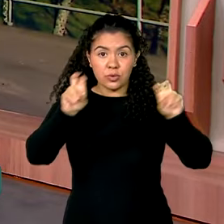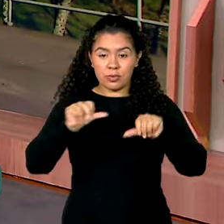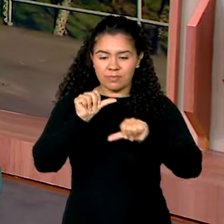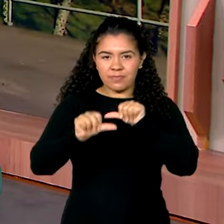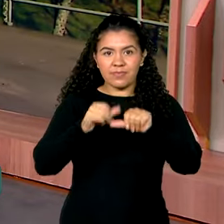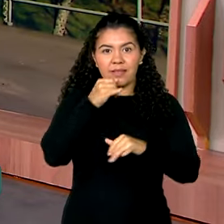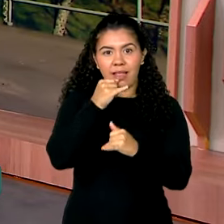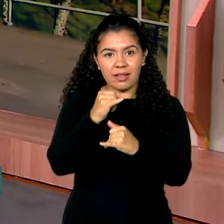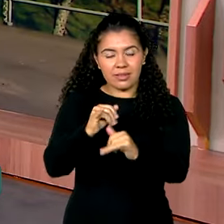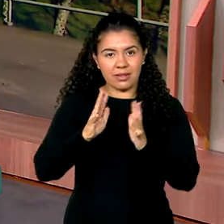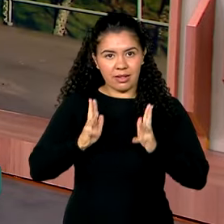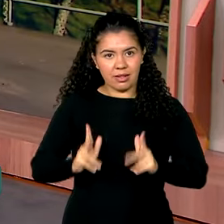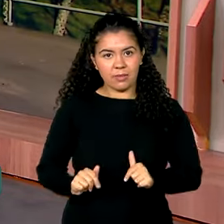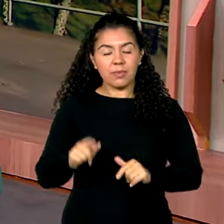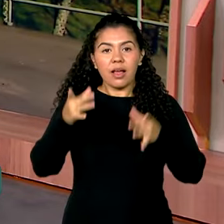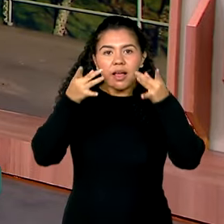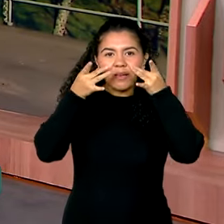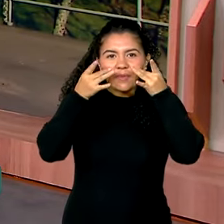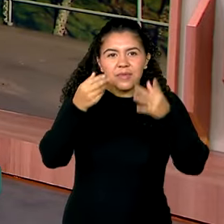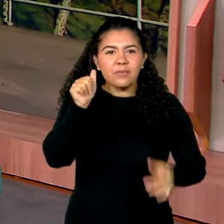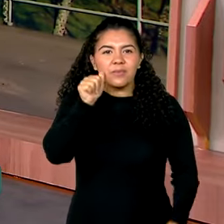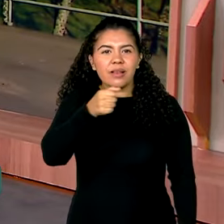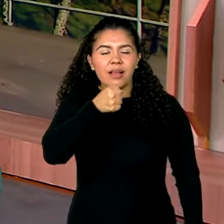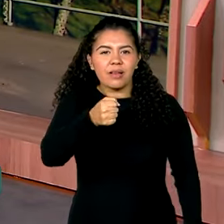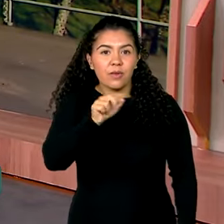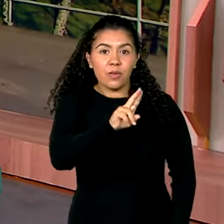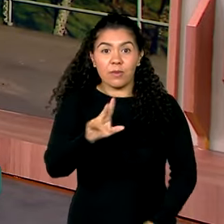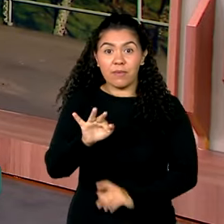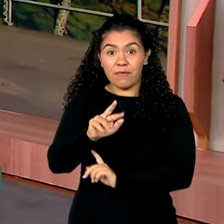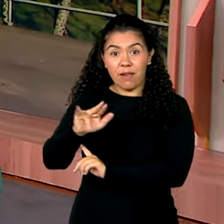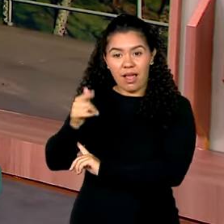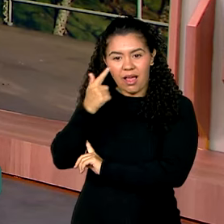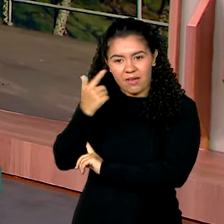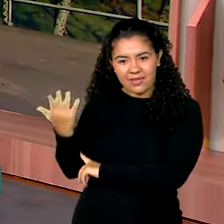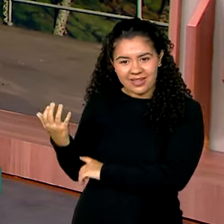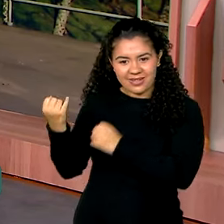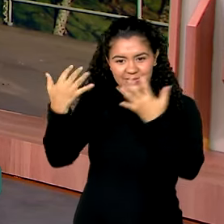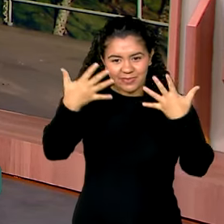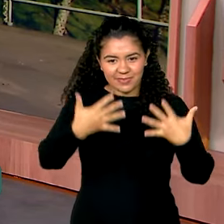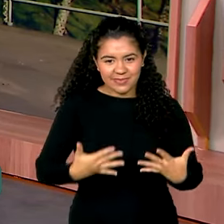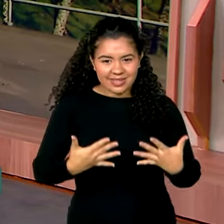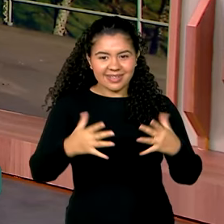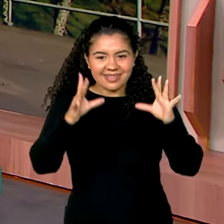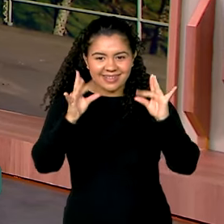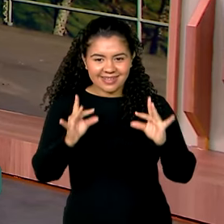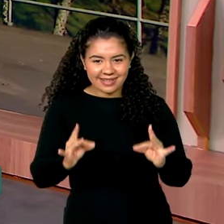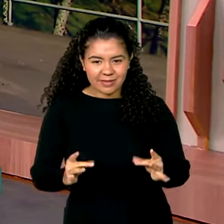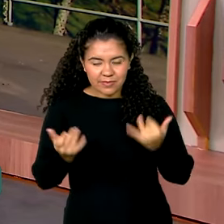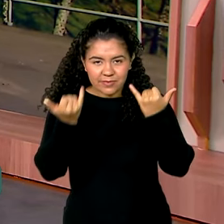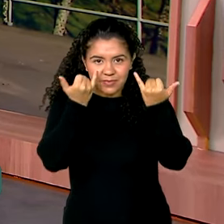vivo do Rio de Janeiro, Flávia Grossi já está lá postos e tem todas as informações. Oi, Flávia. Ótimo dia para você.